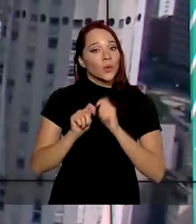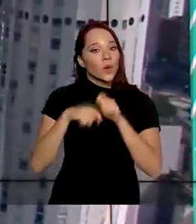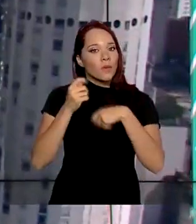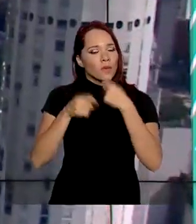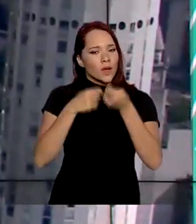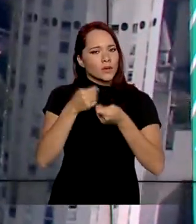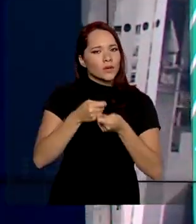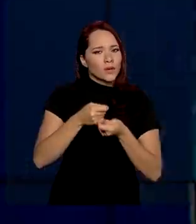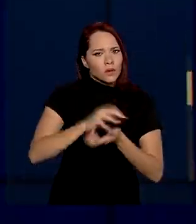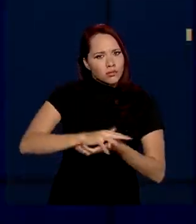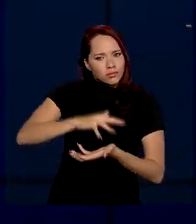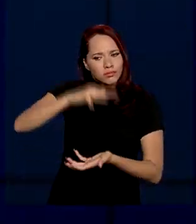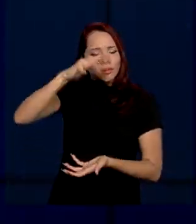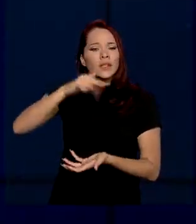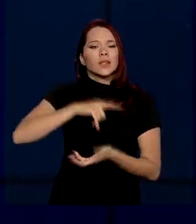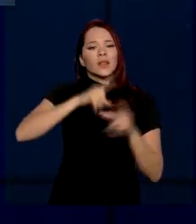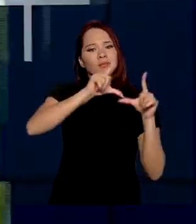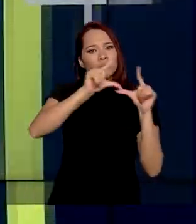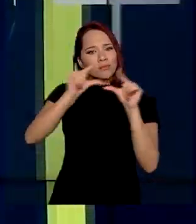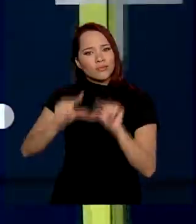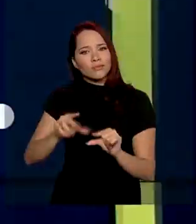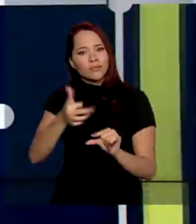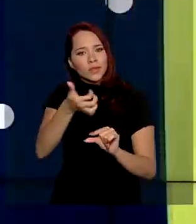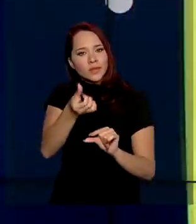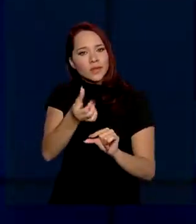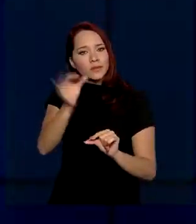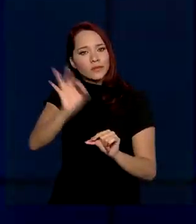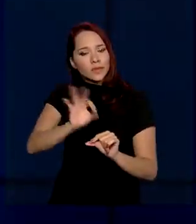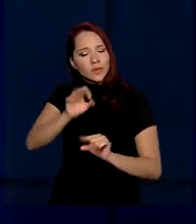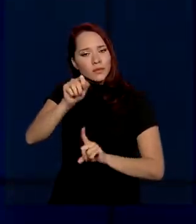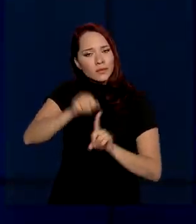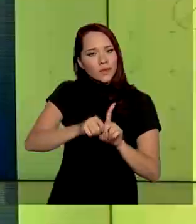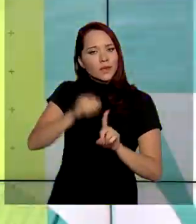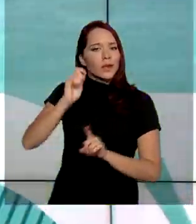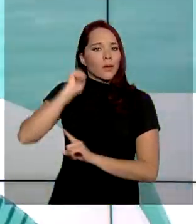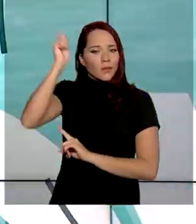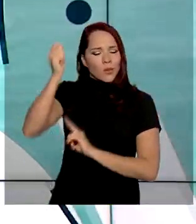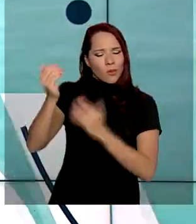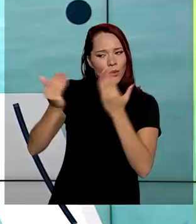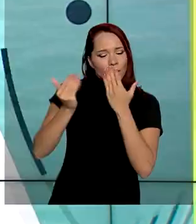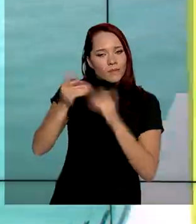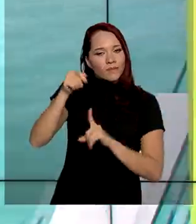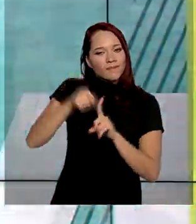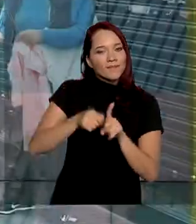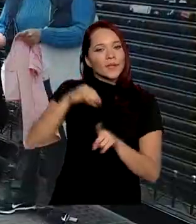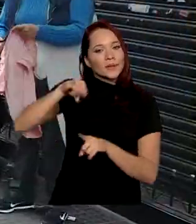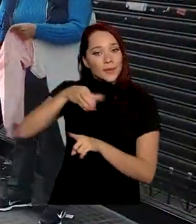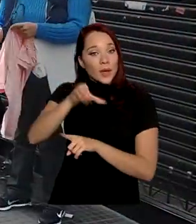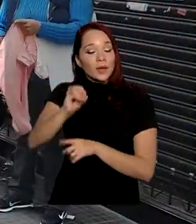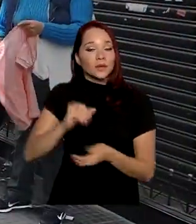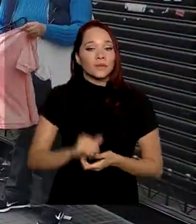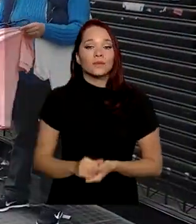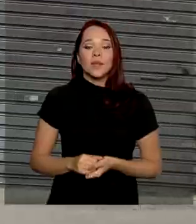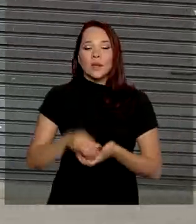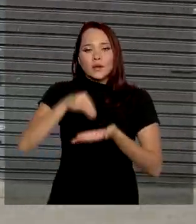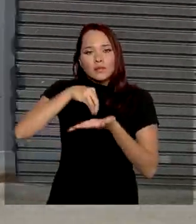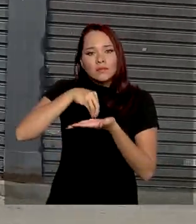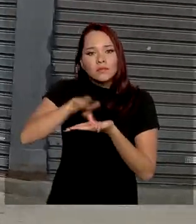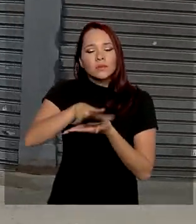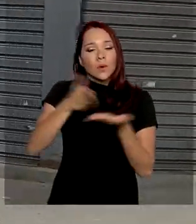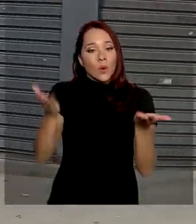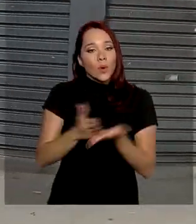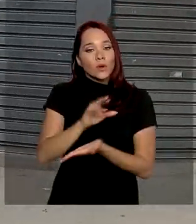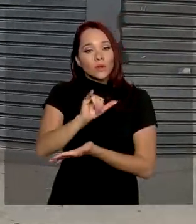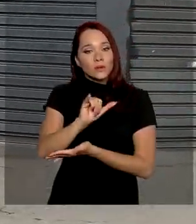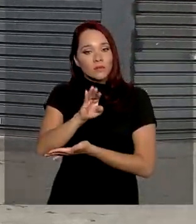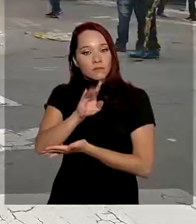varejista registrou queda recorde de 16% no mês de abril na comparação com março. Os dados foram divulgados hoje pelo